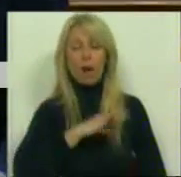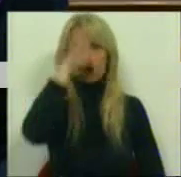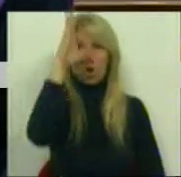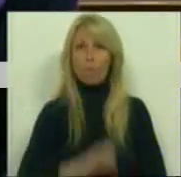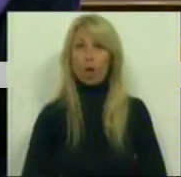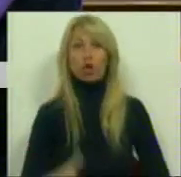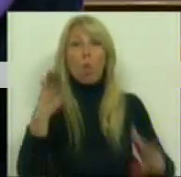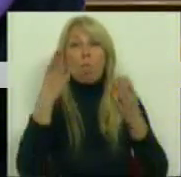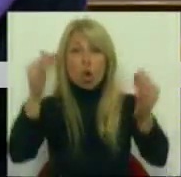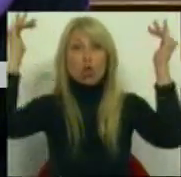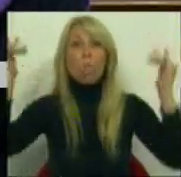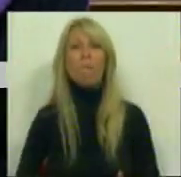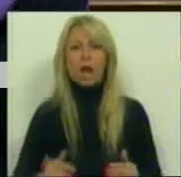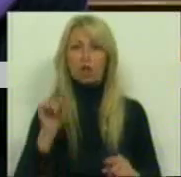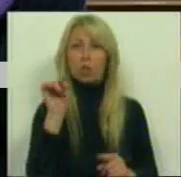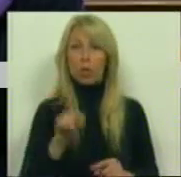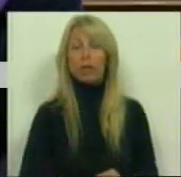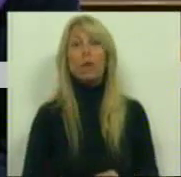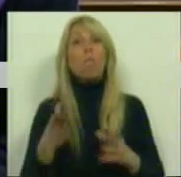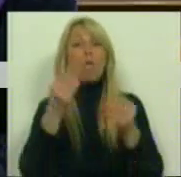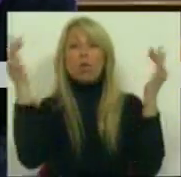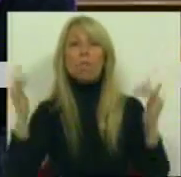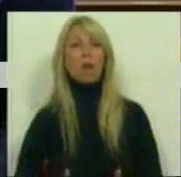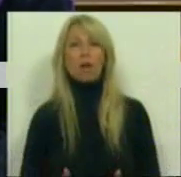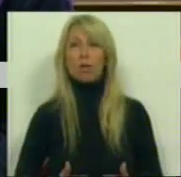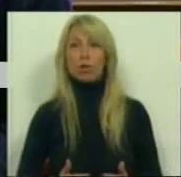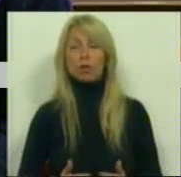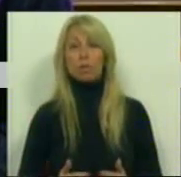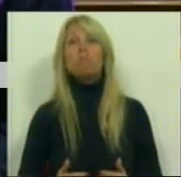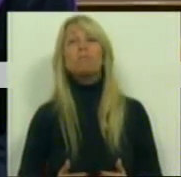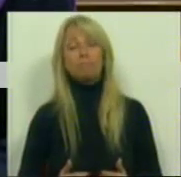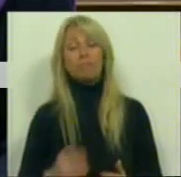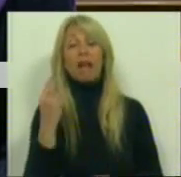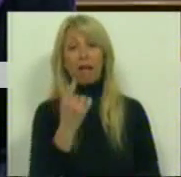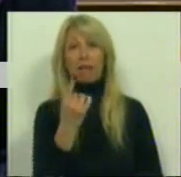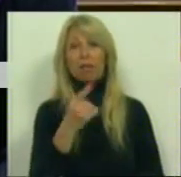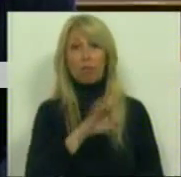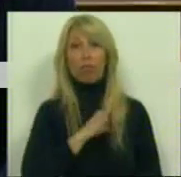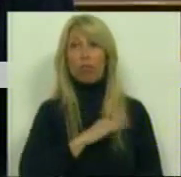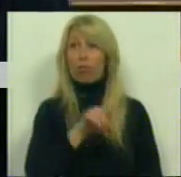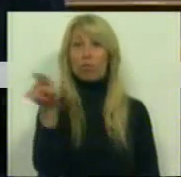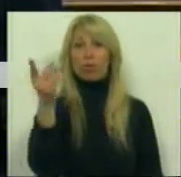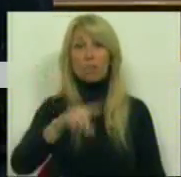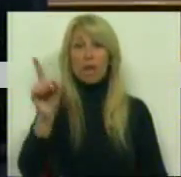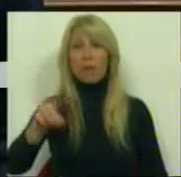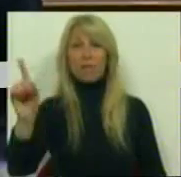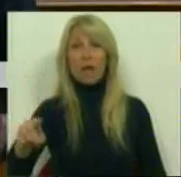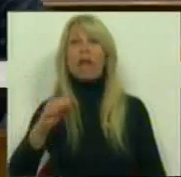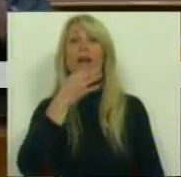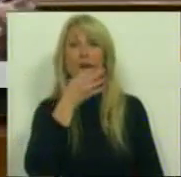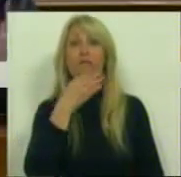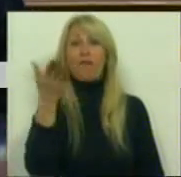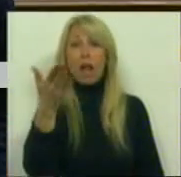muito menos Tem que concluir, Sra. Deputada. São muito menos que isso. Cada vez que o Sr. fala, pelo menos, se